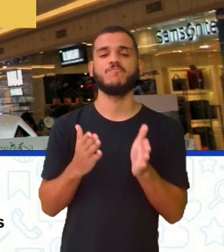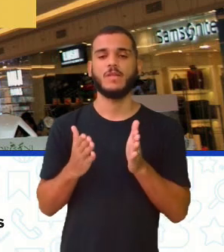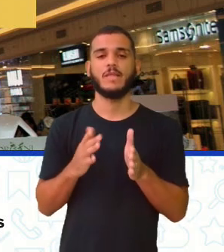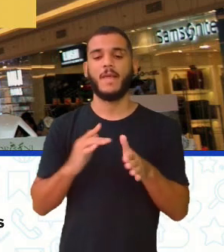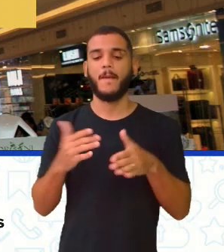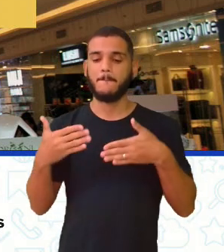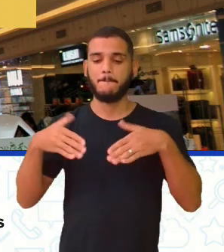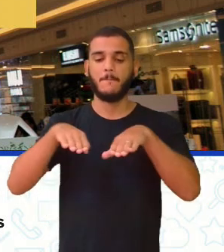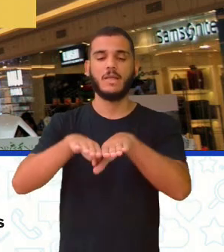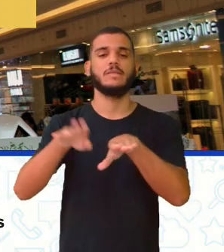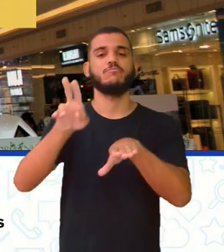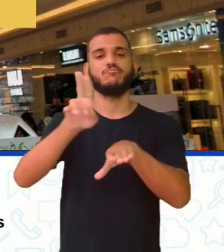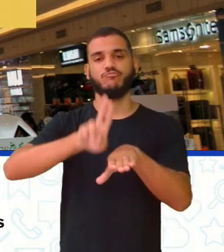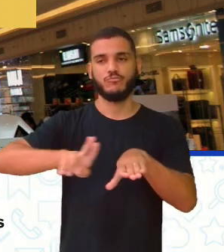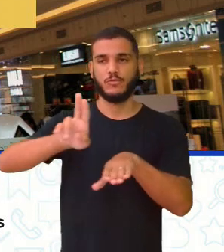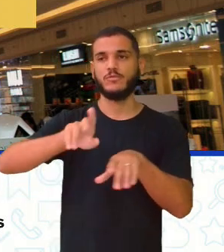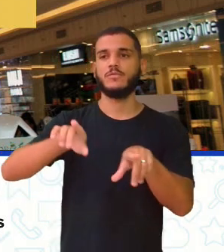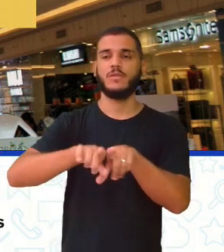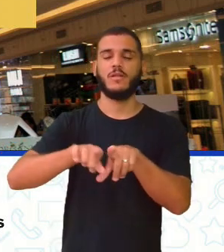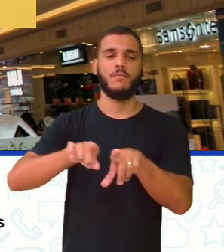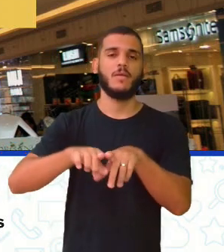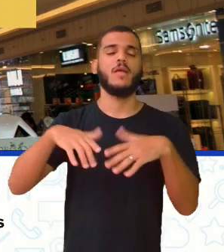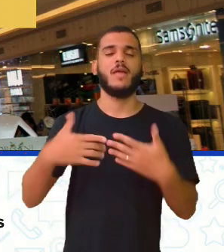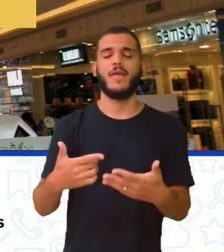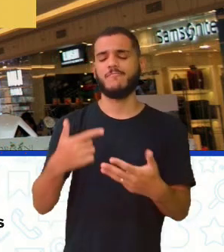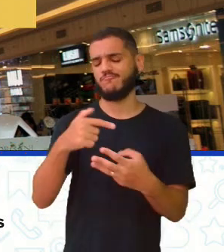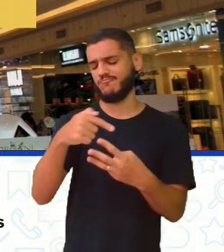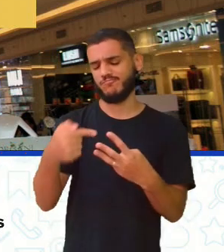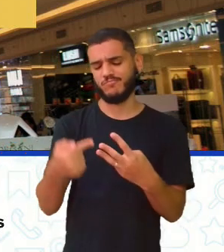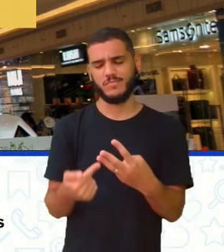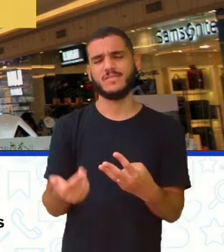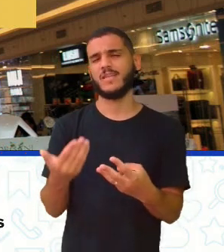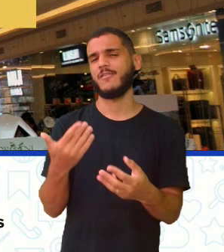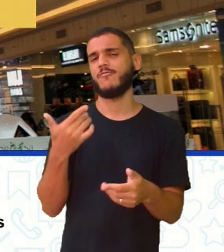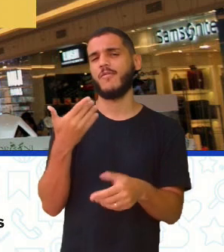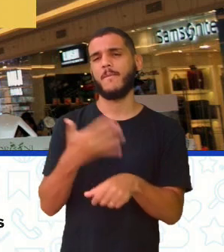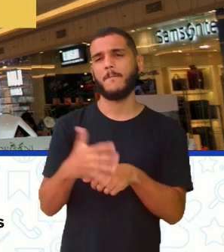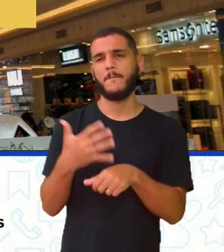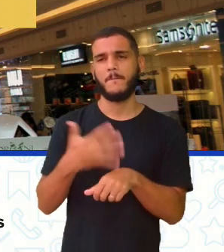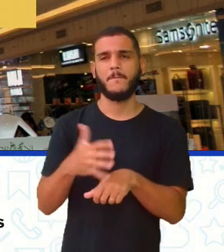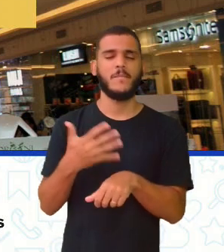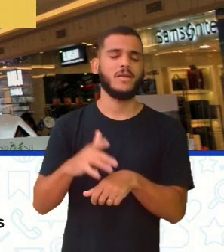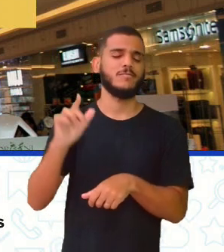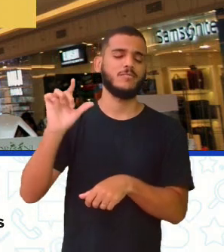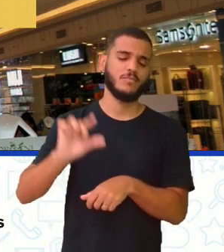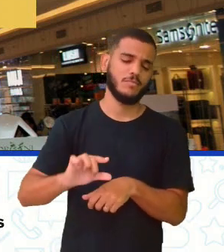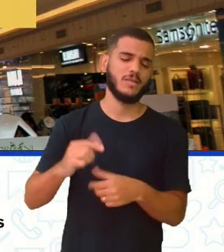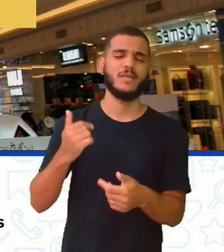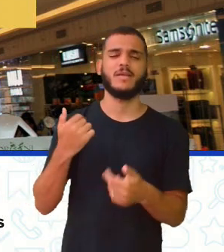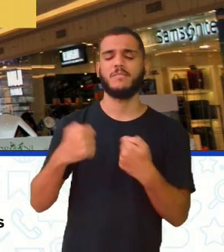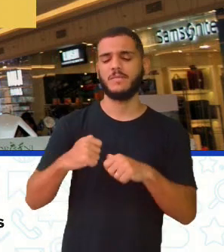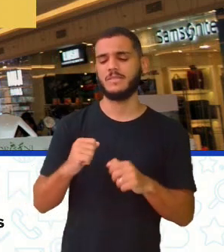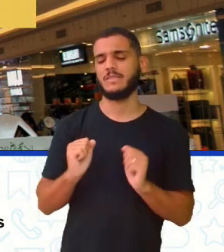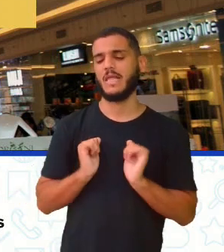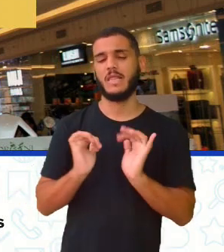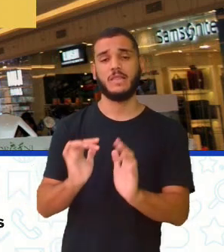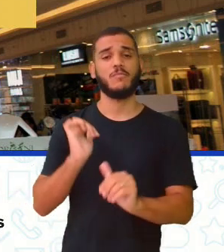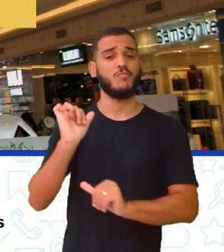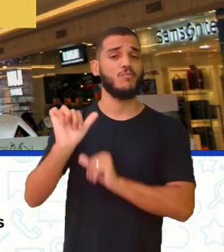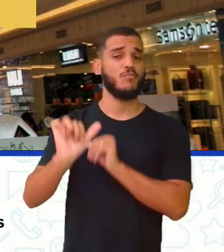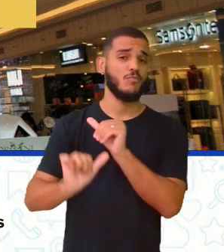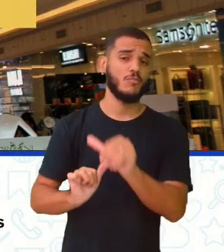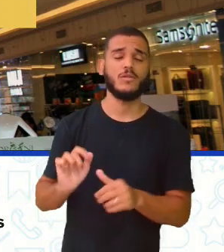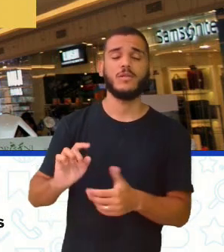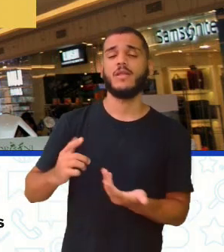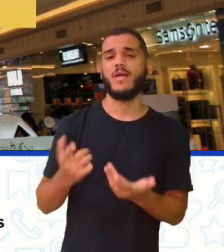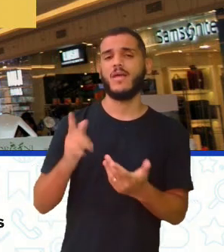consumo, né? Então, enfim. São pequenas práticas, maneiras. São infinidades de práticas que a gente pode fazer.